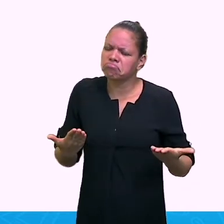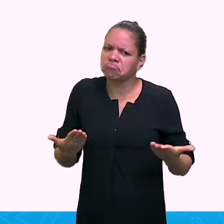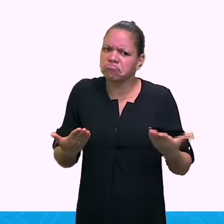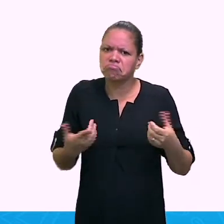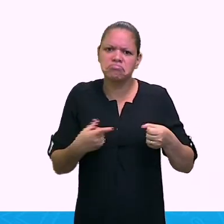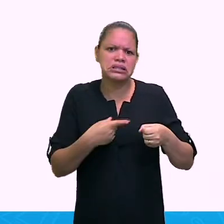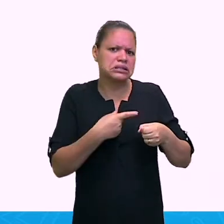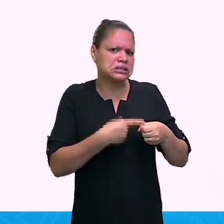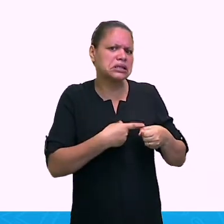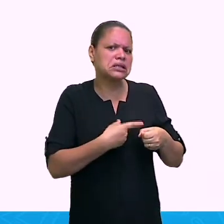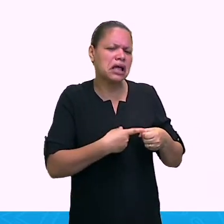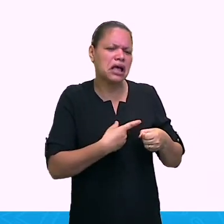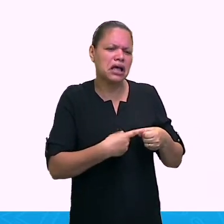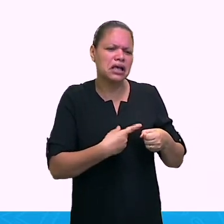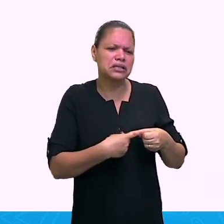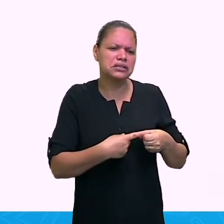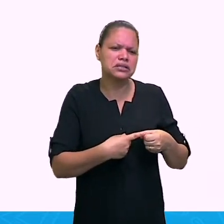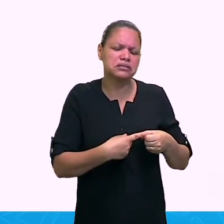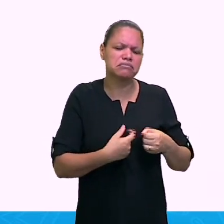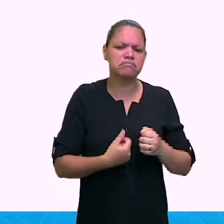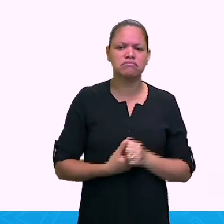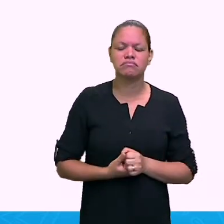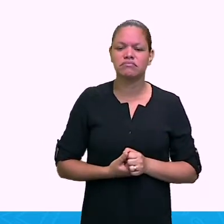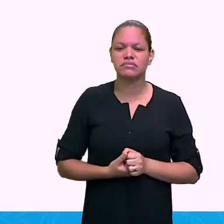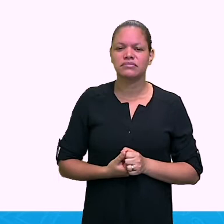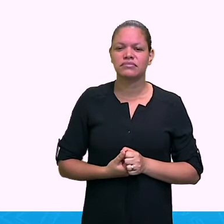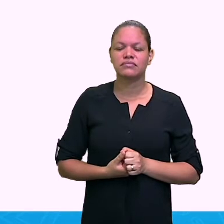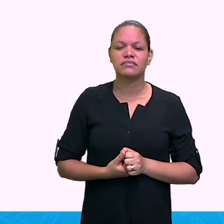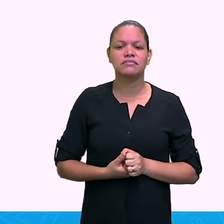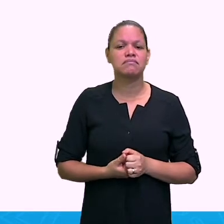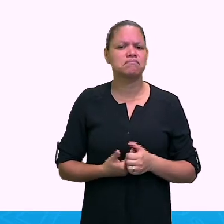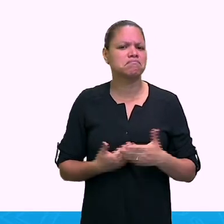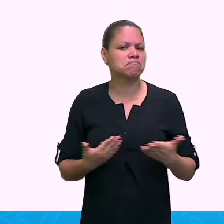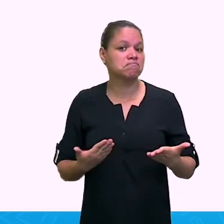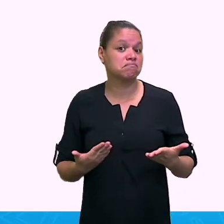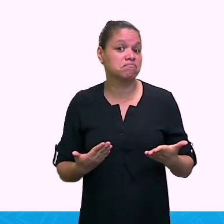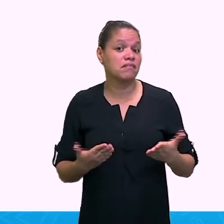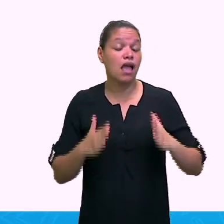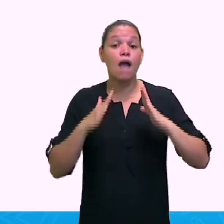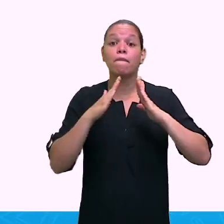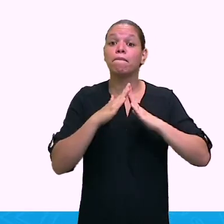live in Orlando,